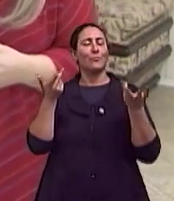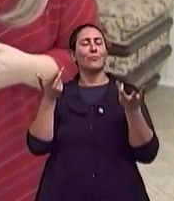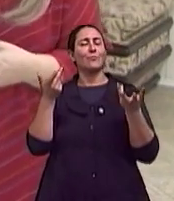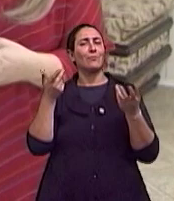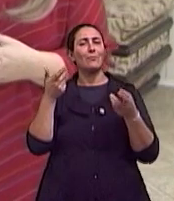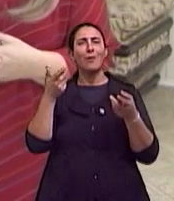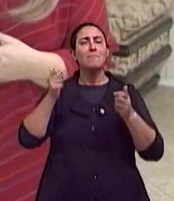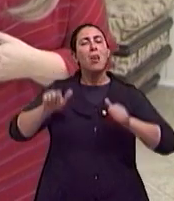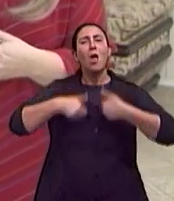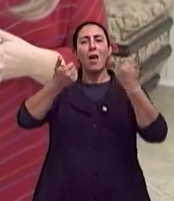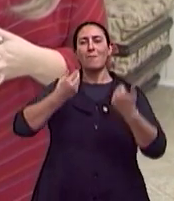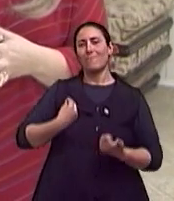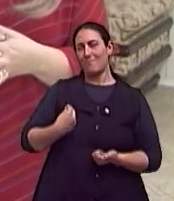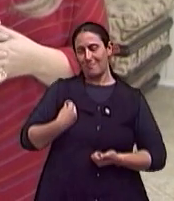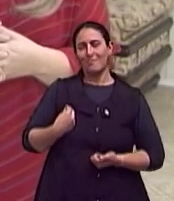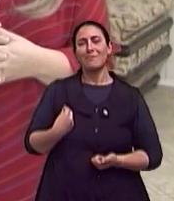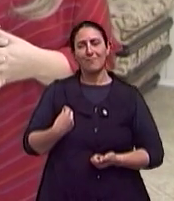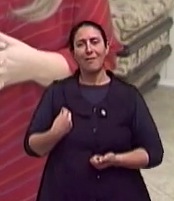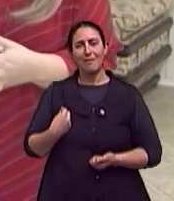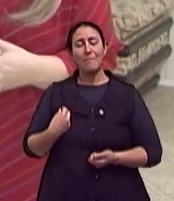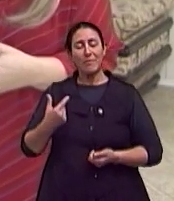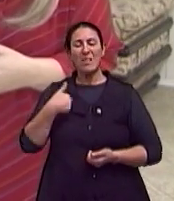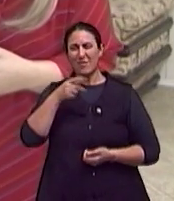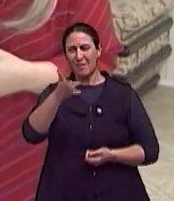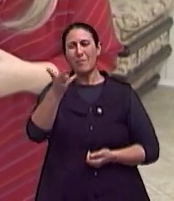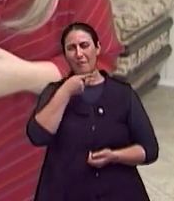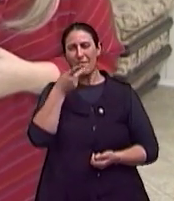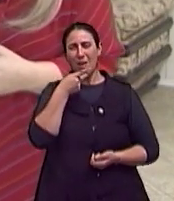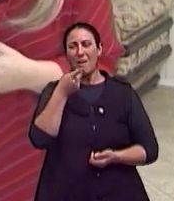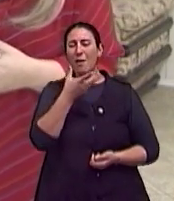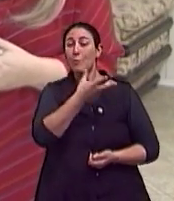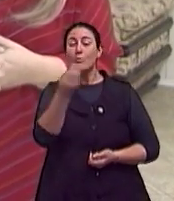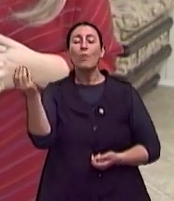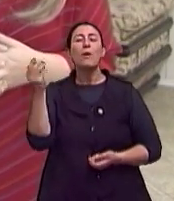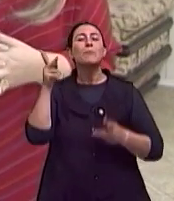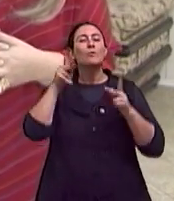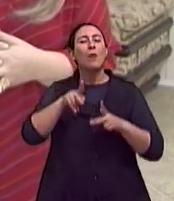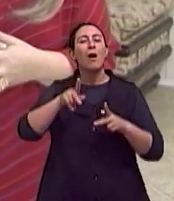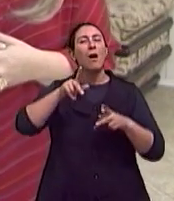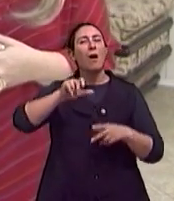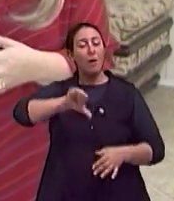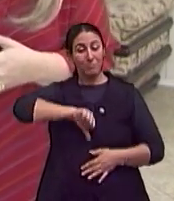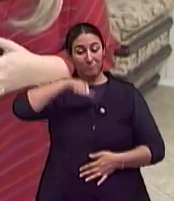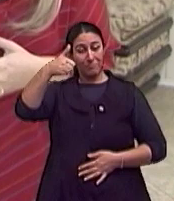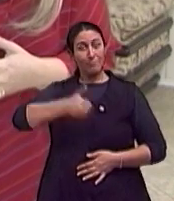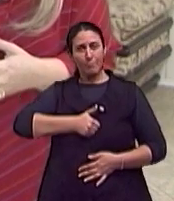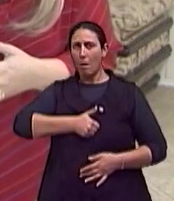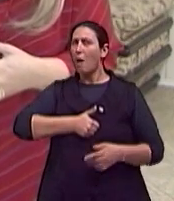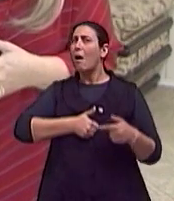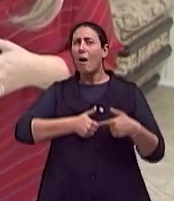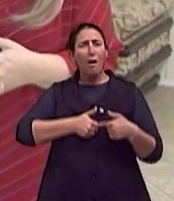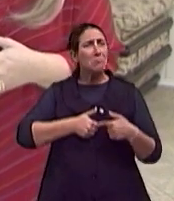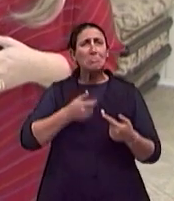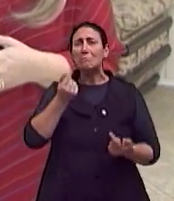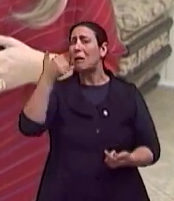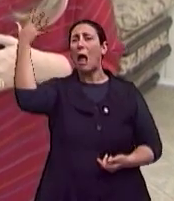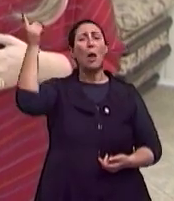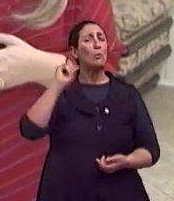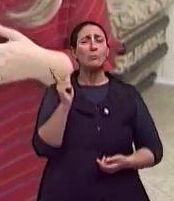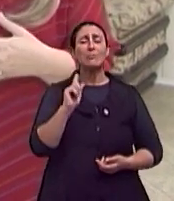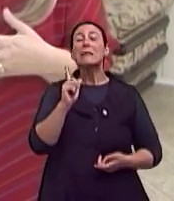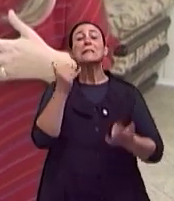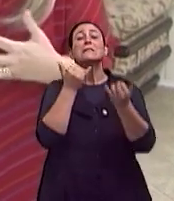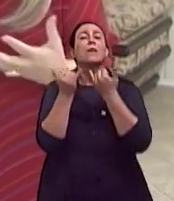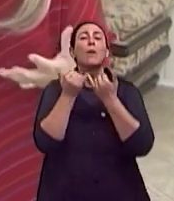a tua vida. Eu sempre costumo dizer que as coisas que aumentam a nossa autoestima, elas não nos têm um custo alto. Como, por exemplo,